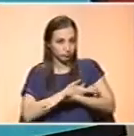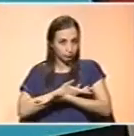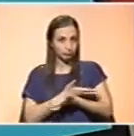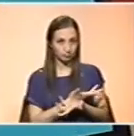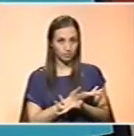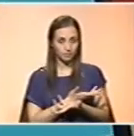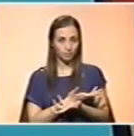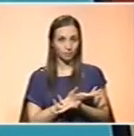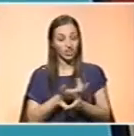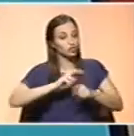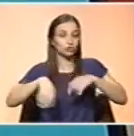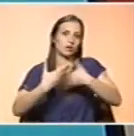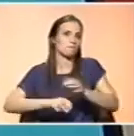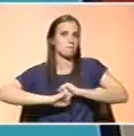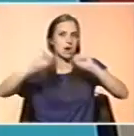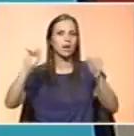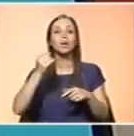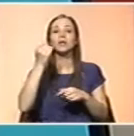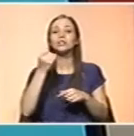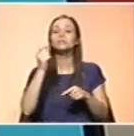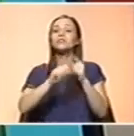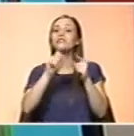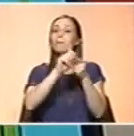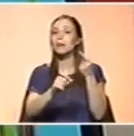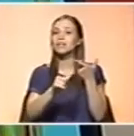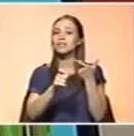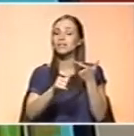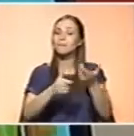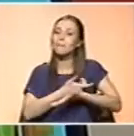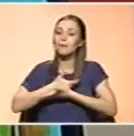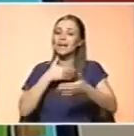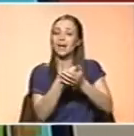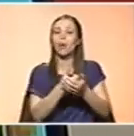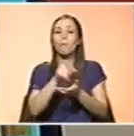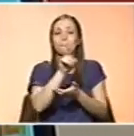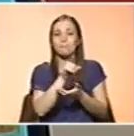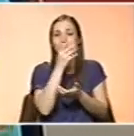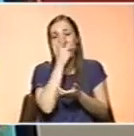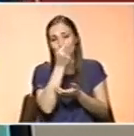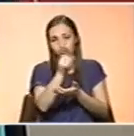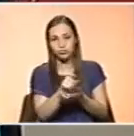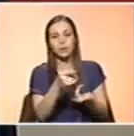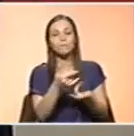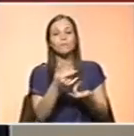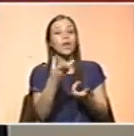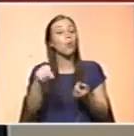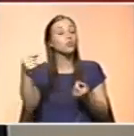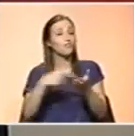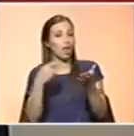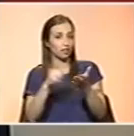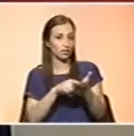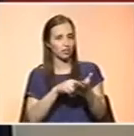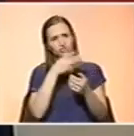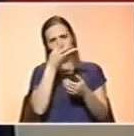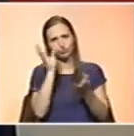E, nesta fase da vida, sobretudo na primeira infância, há uma outra carência, nós chamamos, já foi aqui